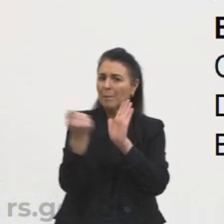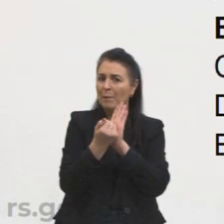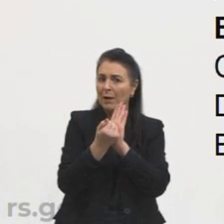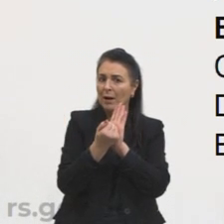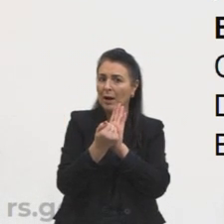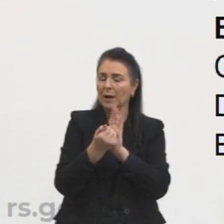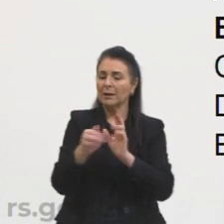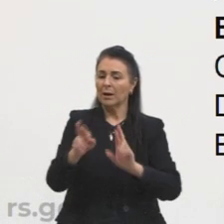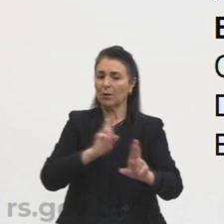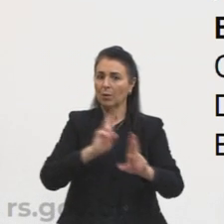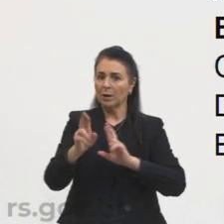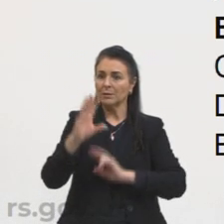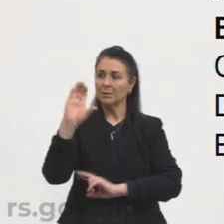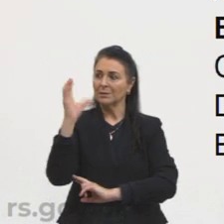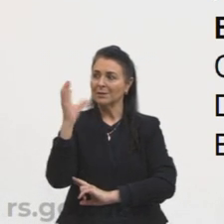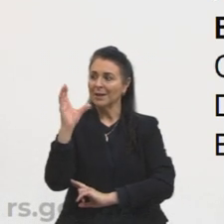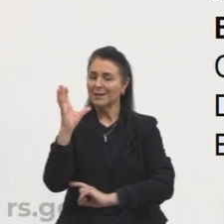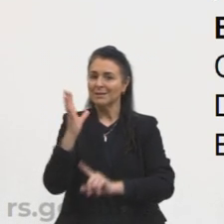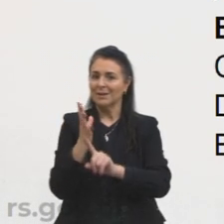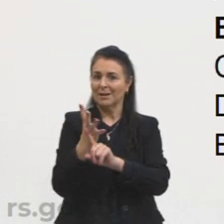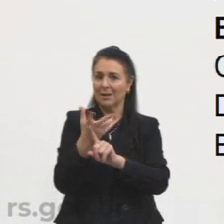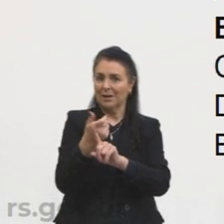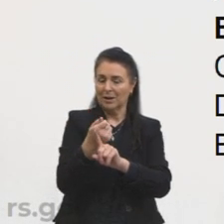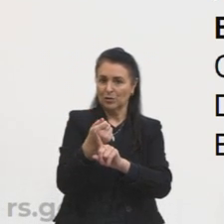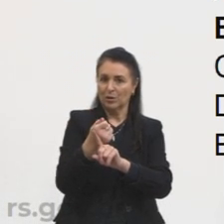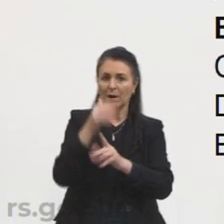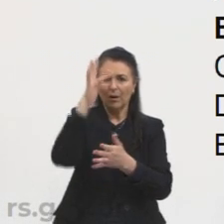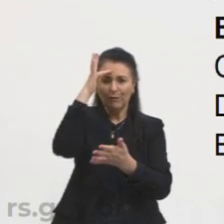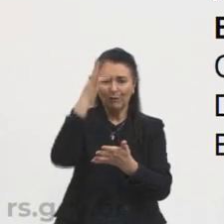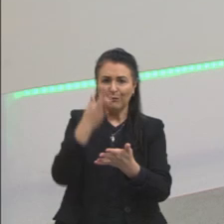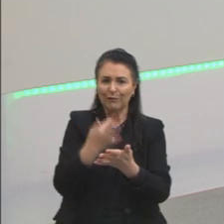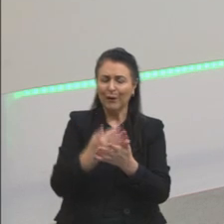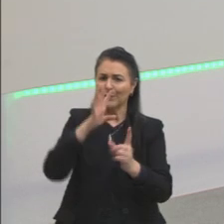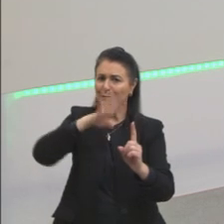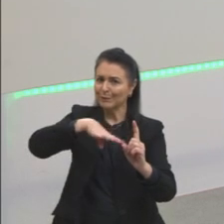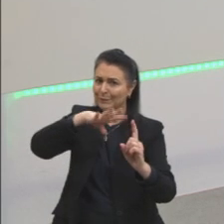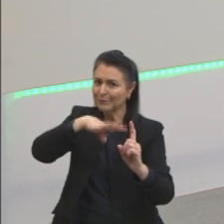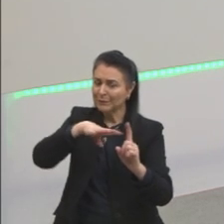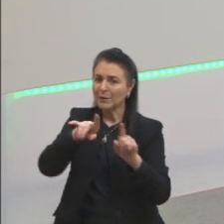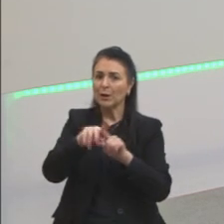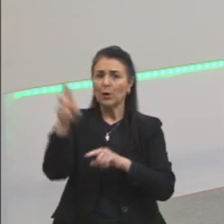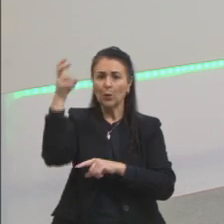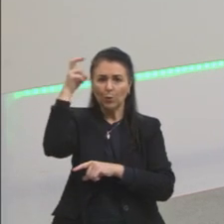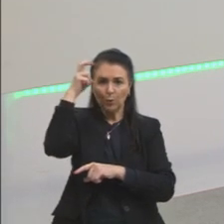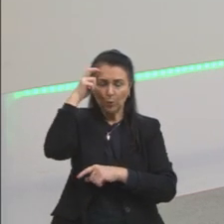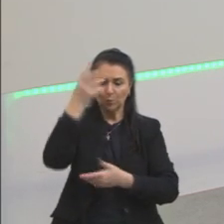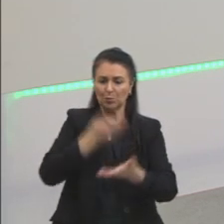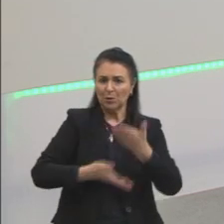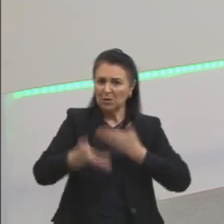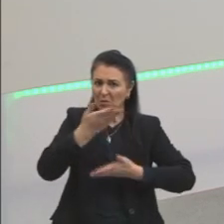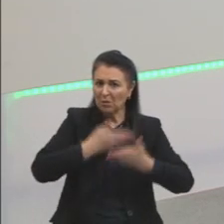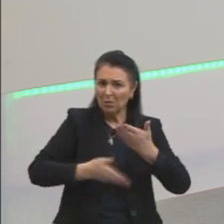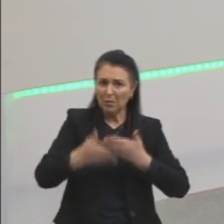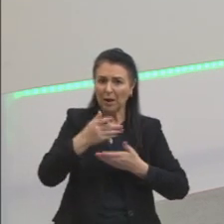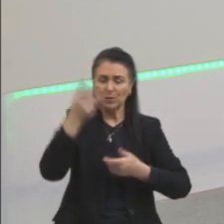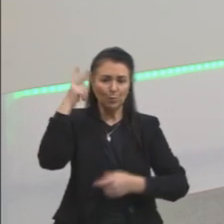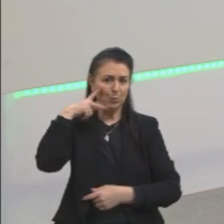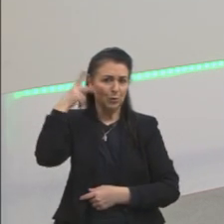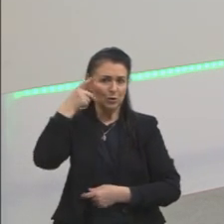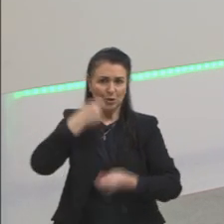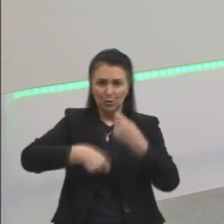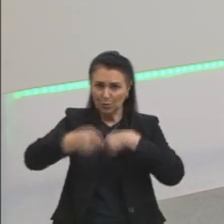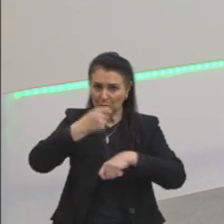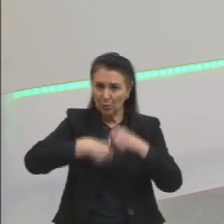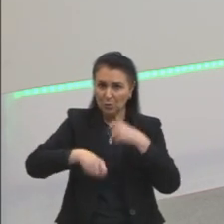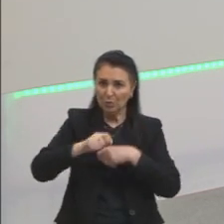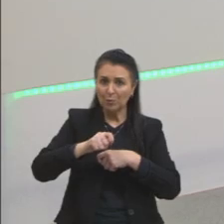entre ciência e arte. Fé e medicismo, não, cultura e comércio, não, política e economia, não, astronomia e